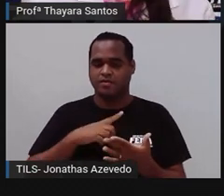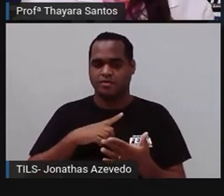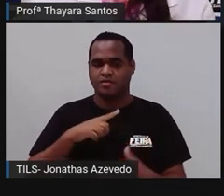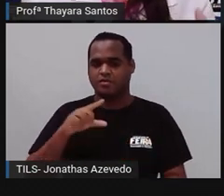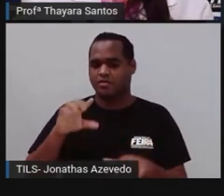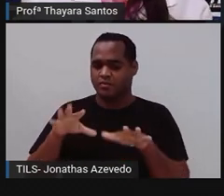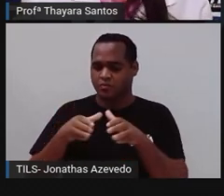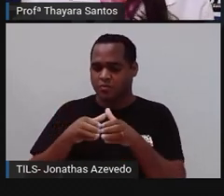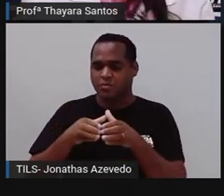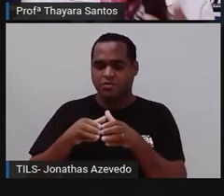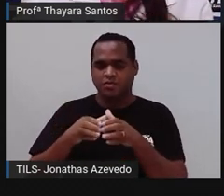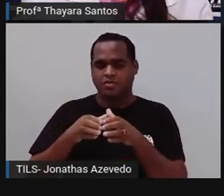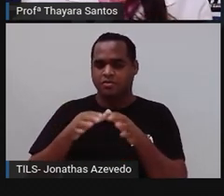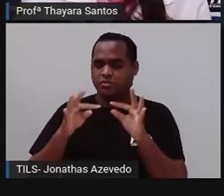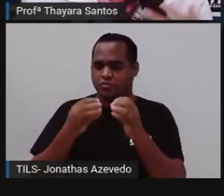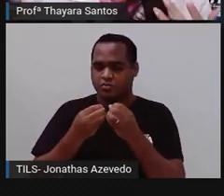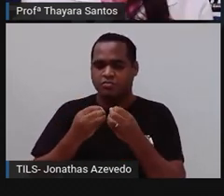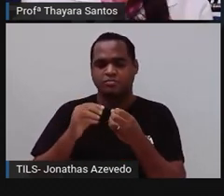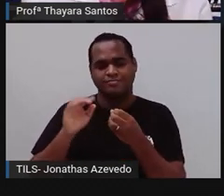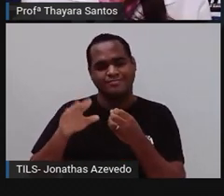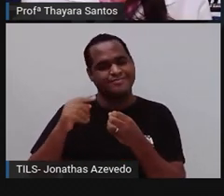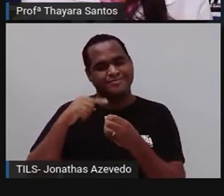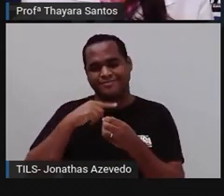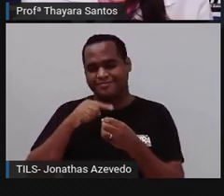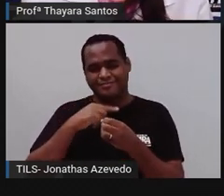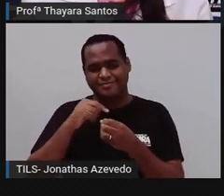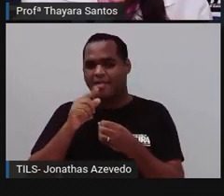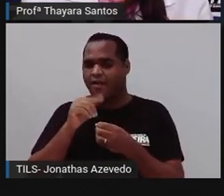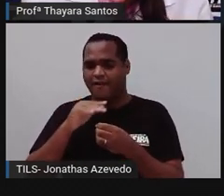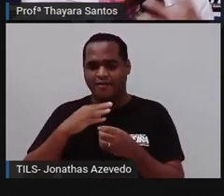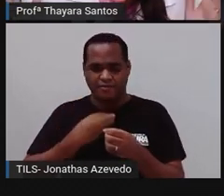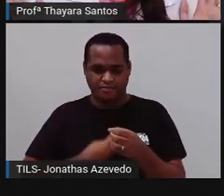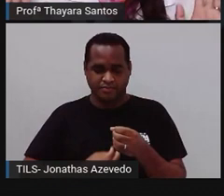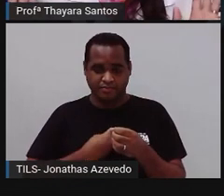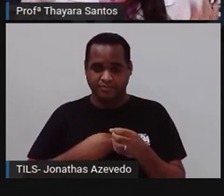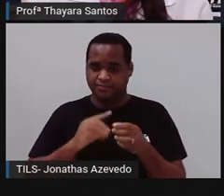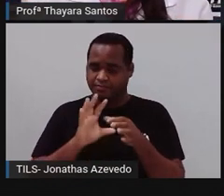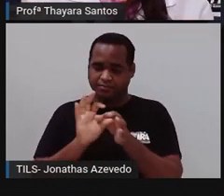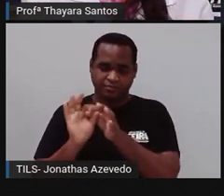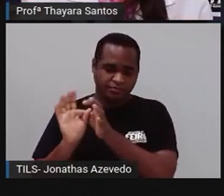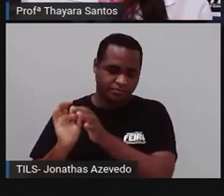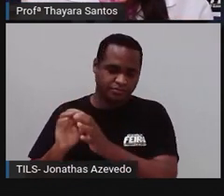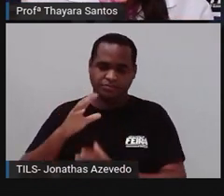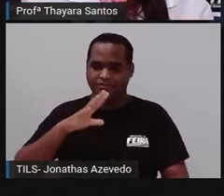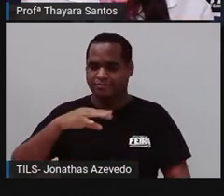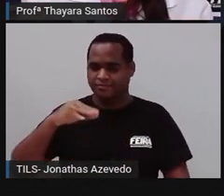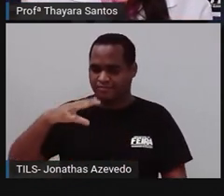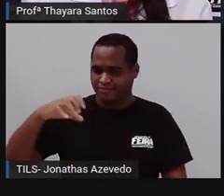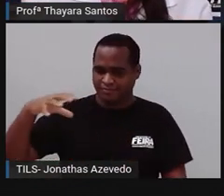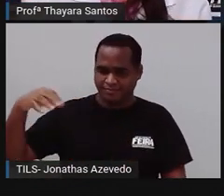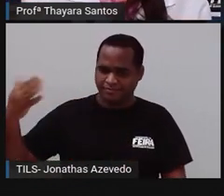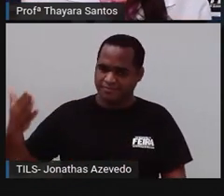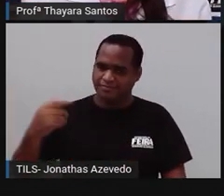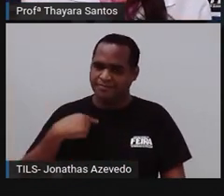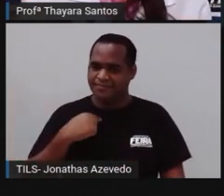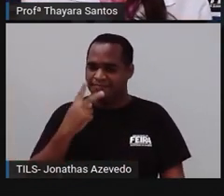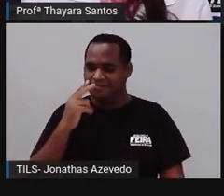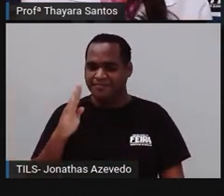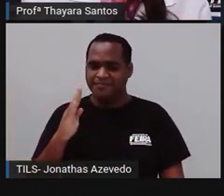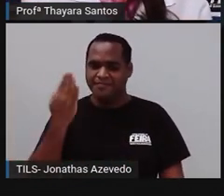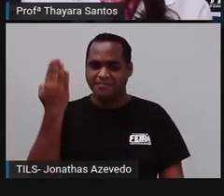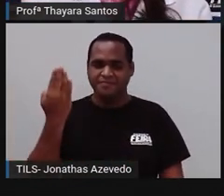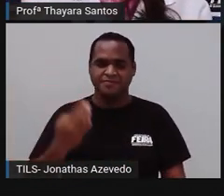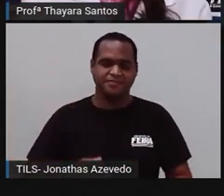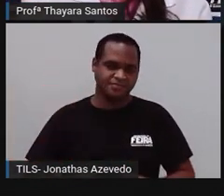grupo como um todo não são césseis. A gente tem o caso da água viva. Ela é livre e natante. Então, por isso que essa afirmação é